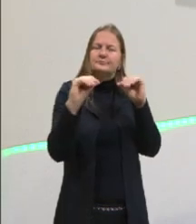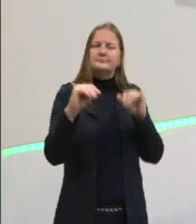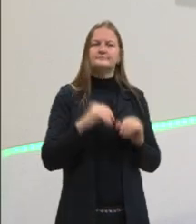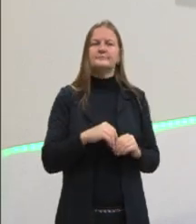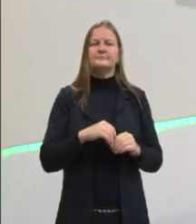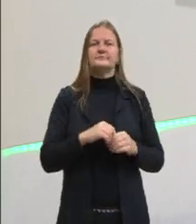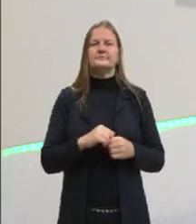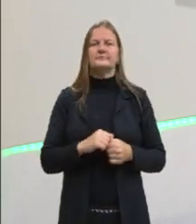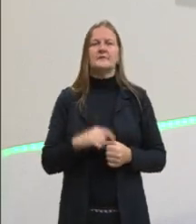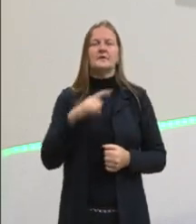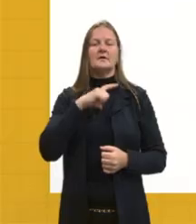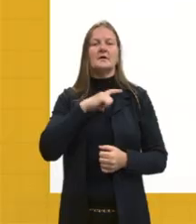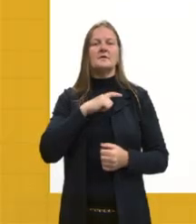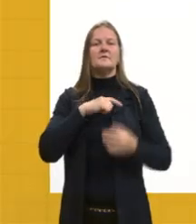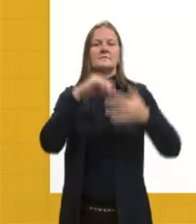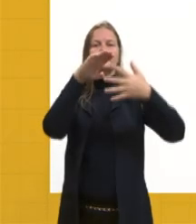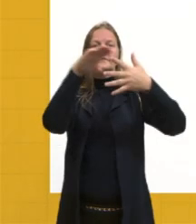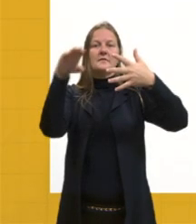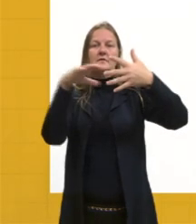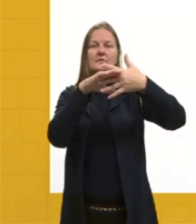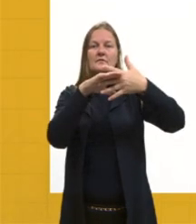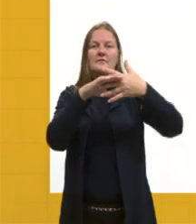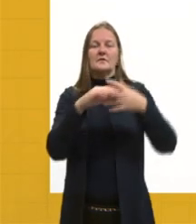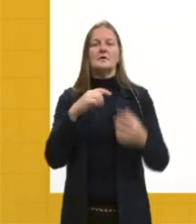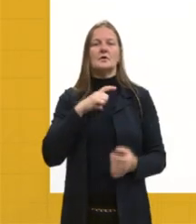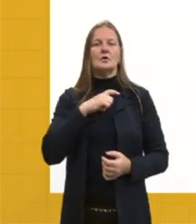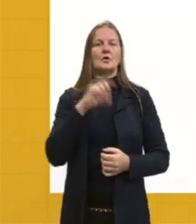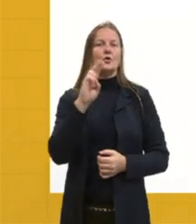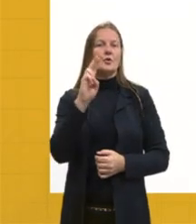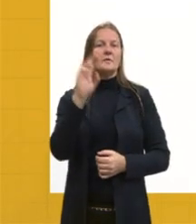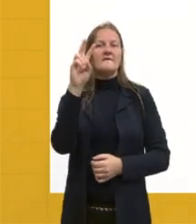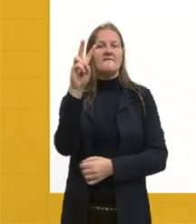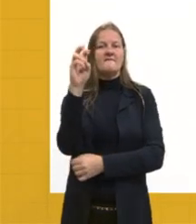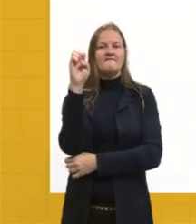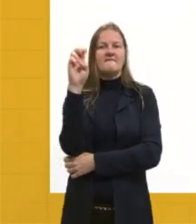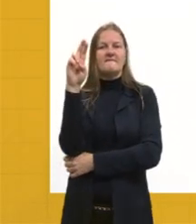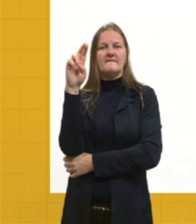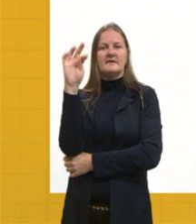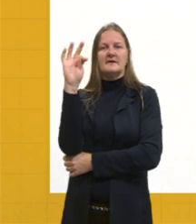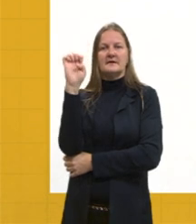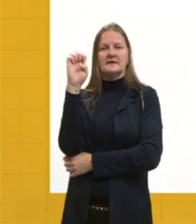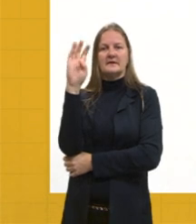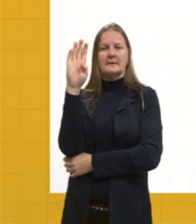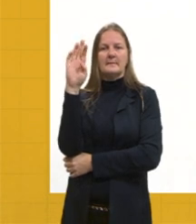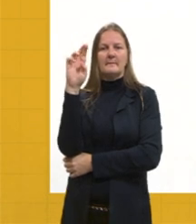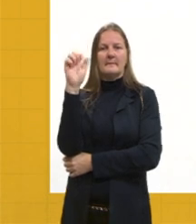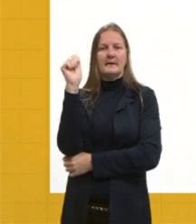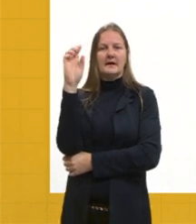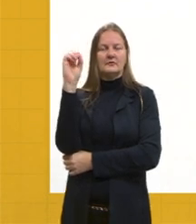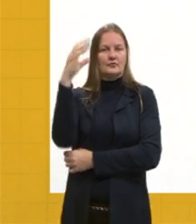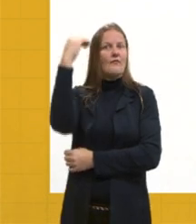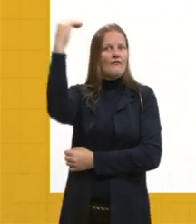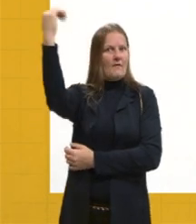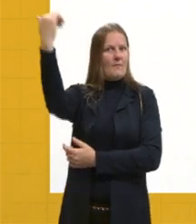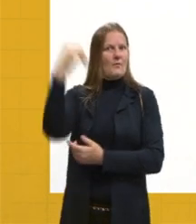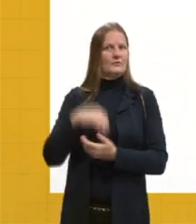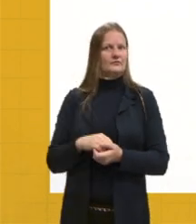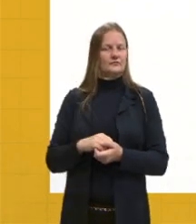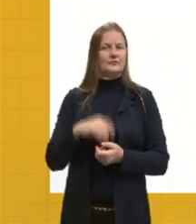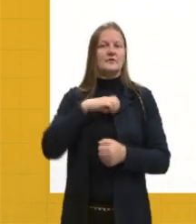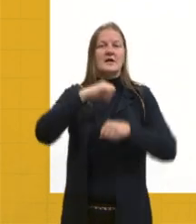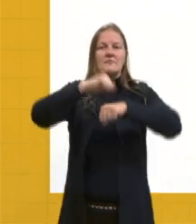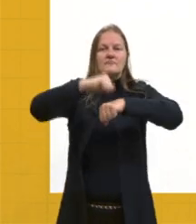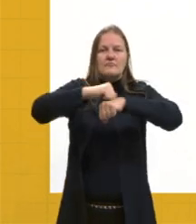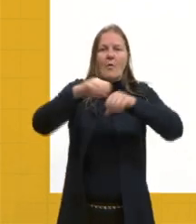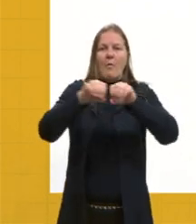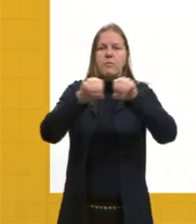Subfilo vertebrata, que são os famosos vertebrados, né? Então, por isso que a gente não pode dizer... Não é que não pode,